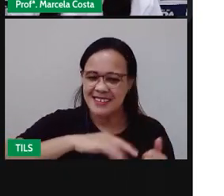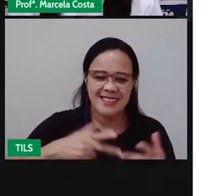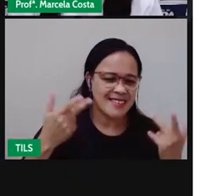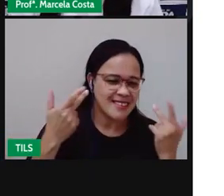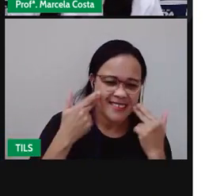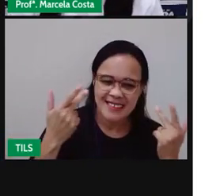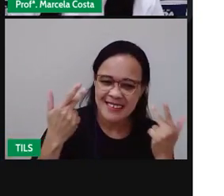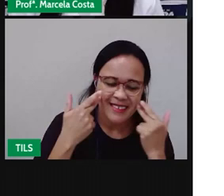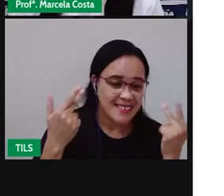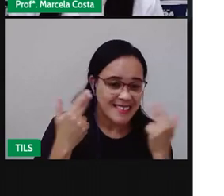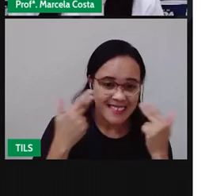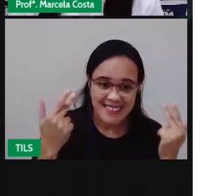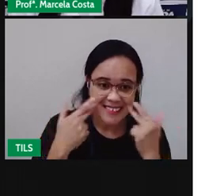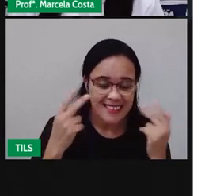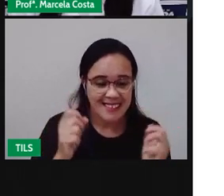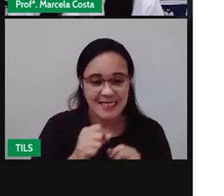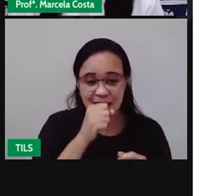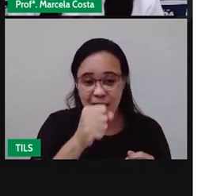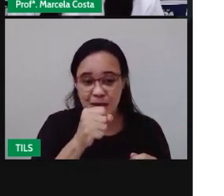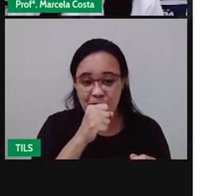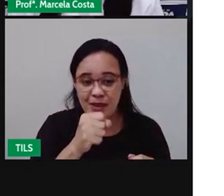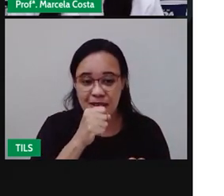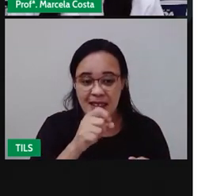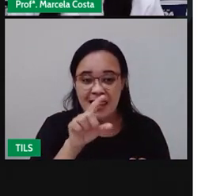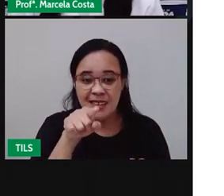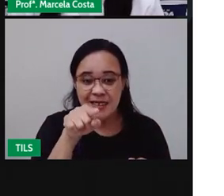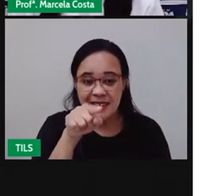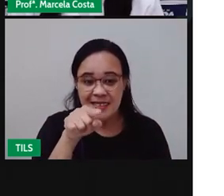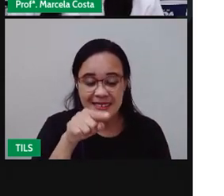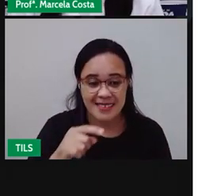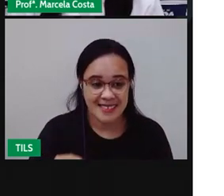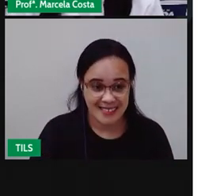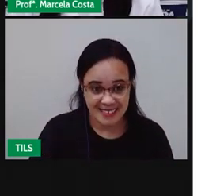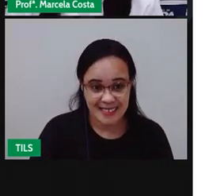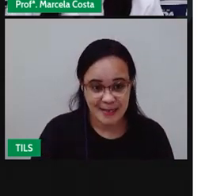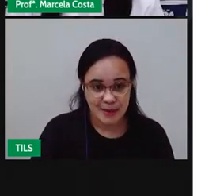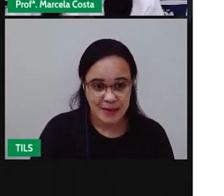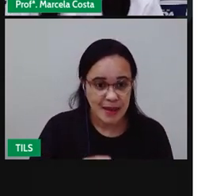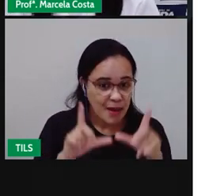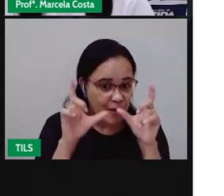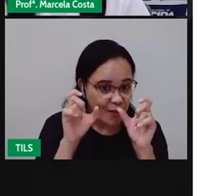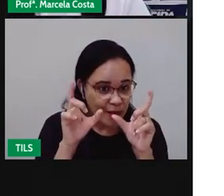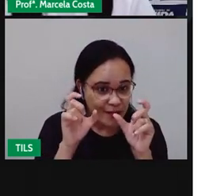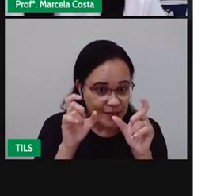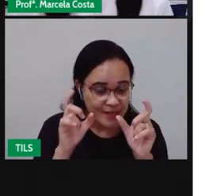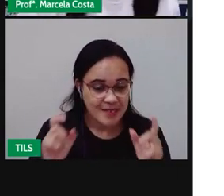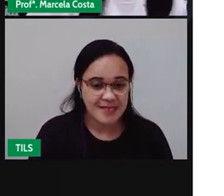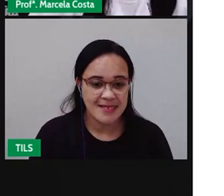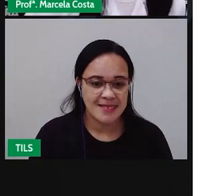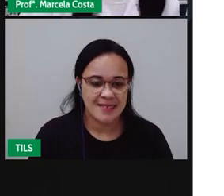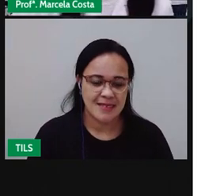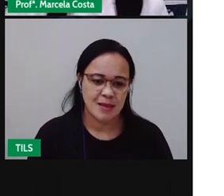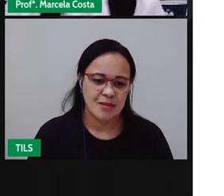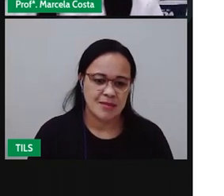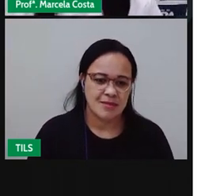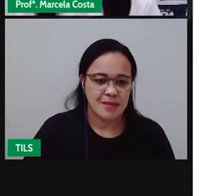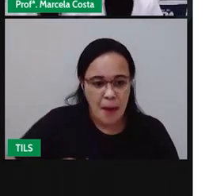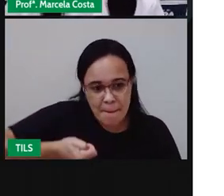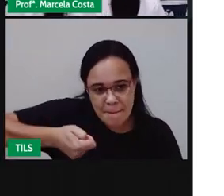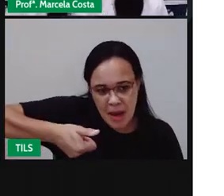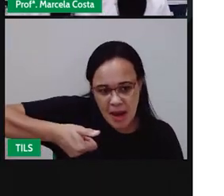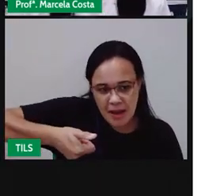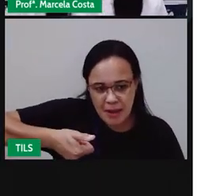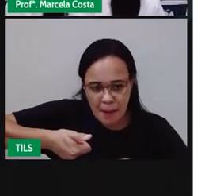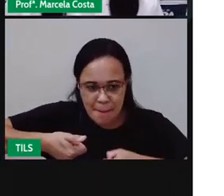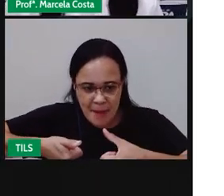nessa reportagem. Olha. Tem aqui algumas imagens. De bolinha de